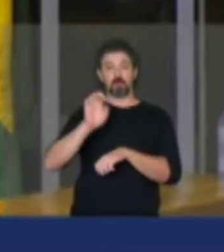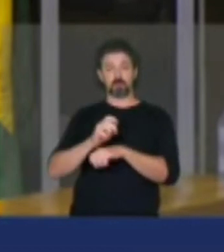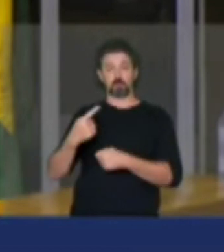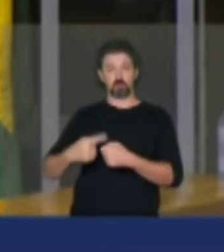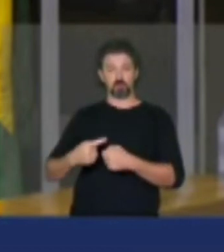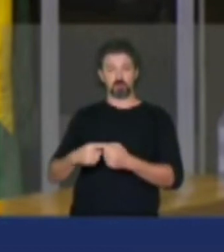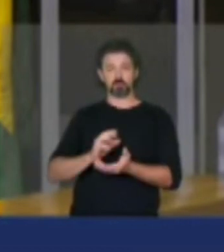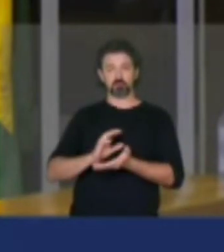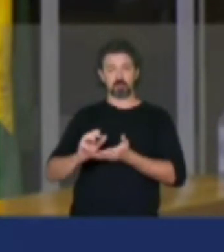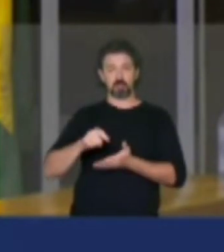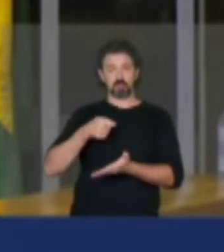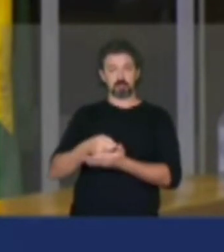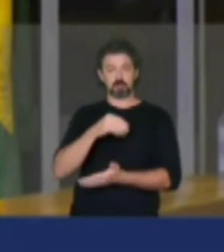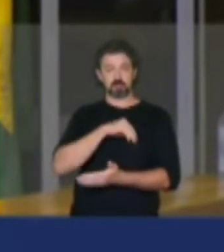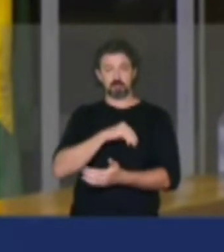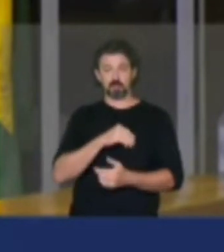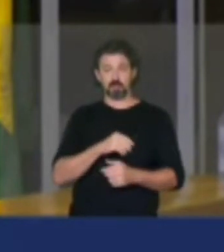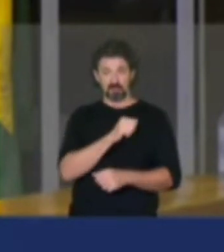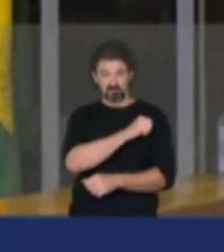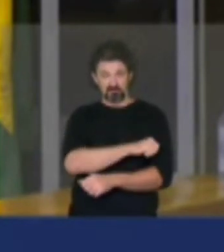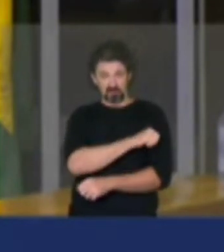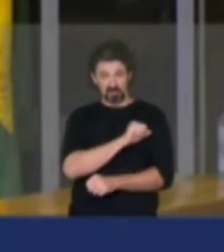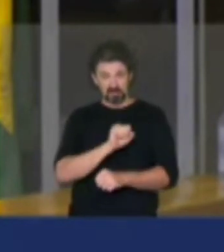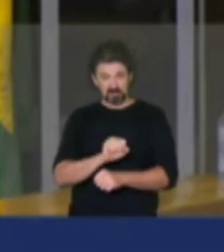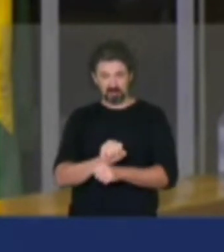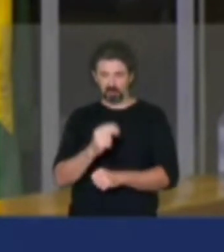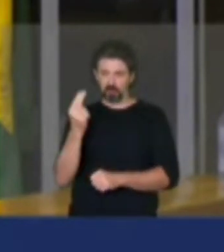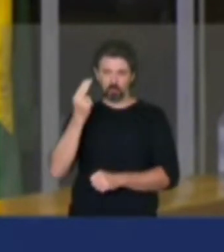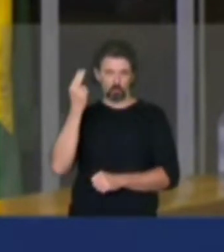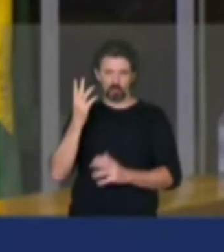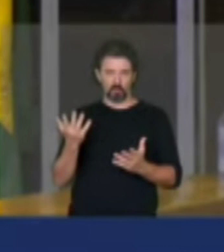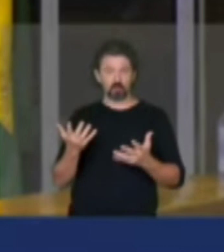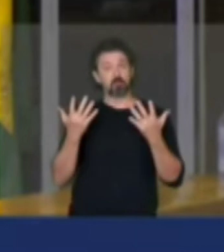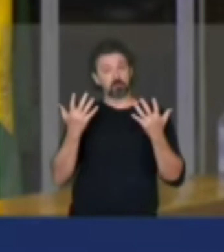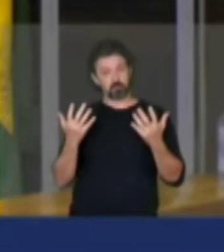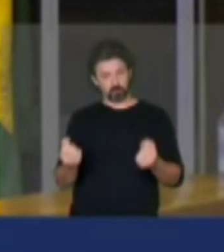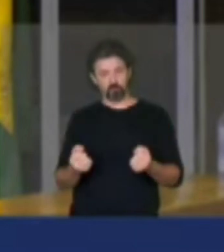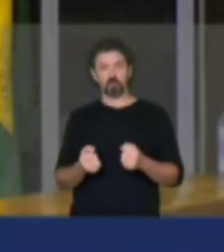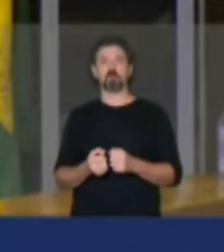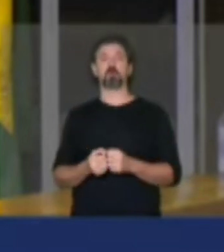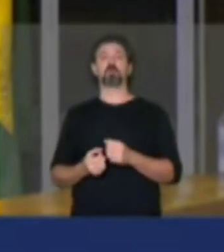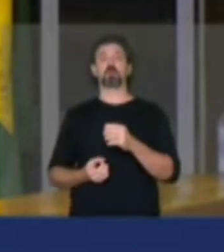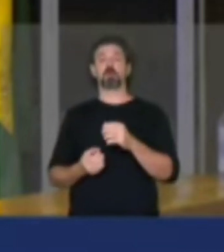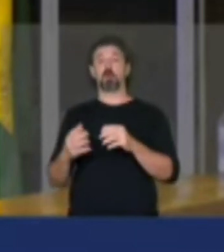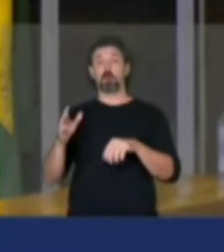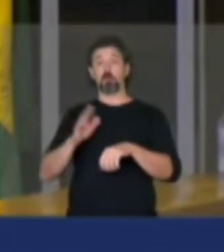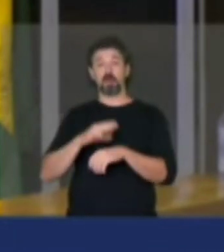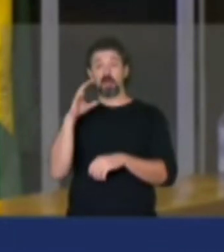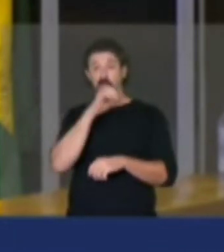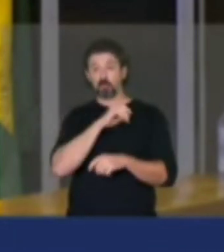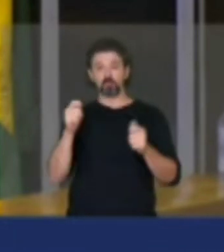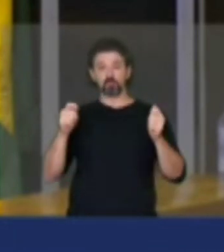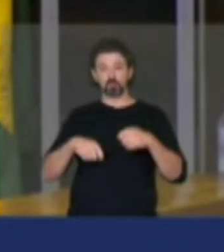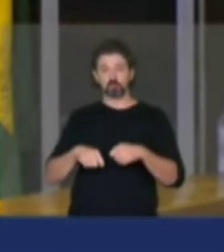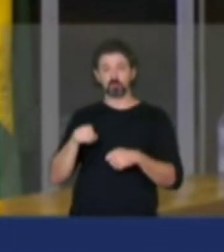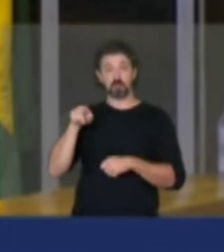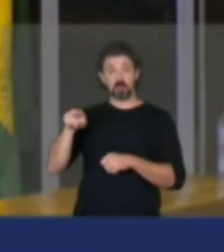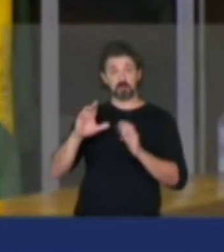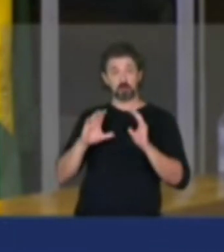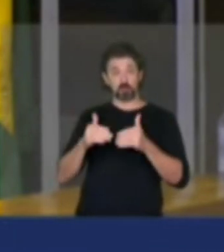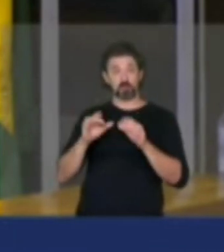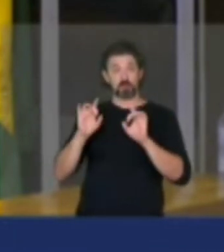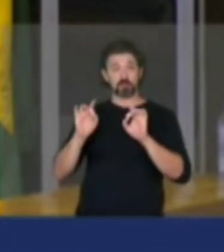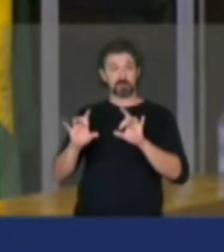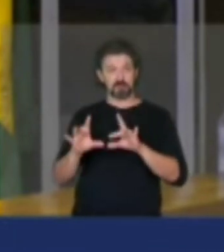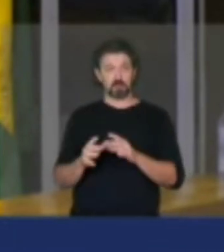enfermagem não pode esperar, por isso, Sr. Presidente, nós vamos instalar o mais rápido possível esta comissão especial,